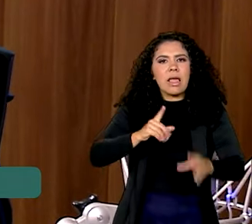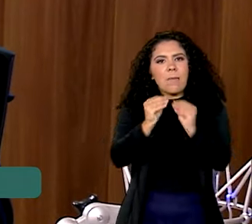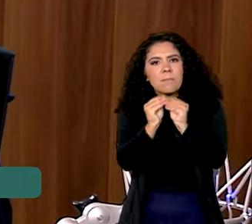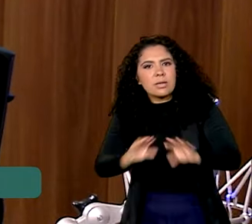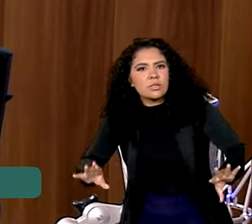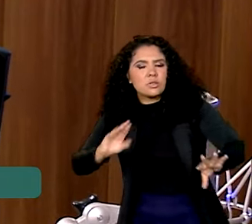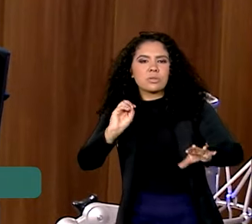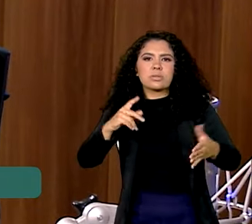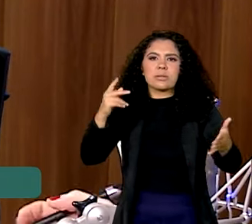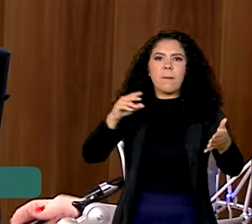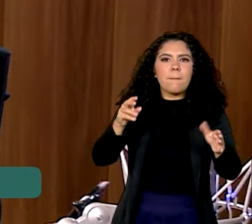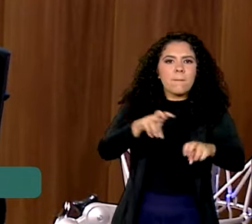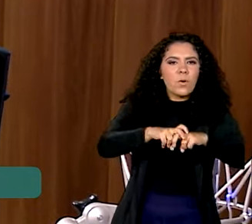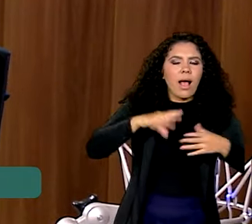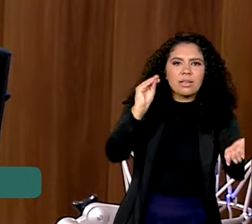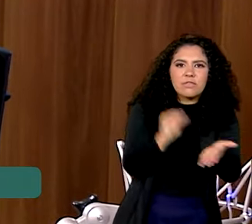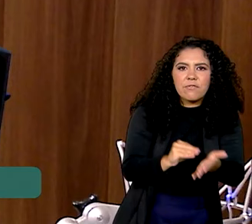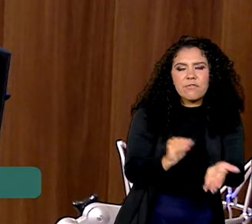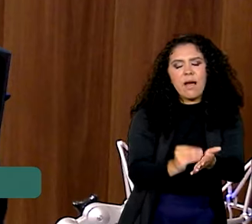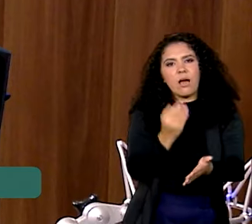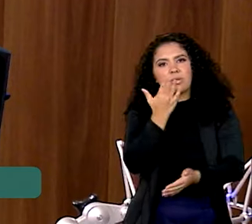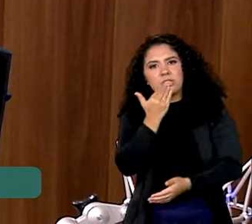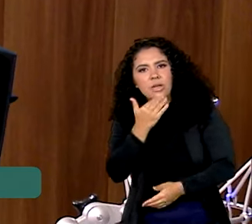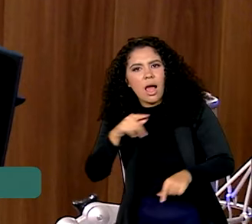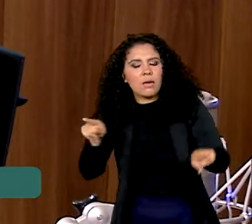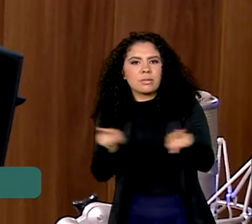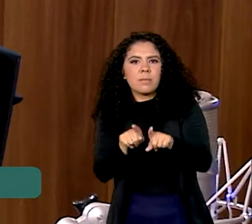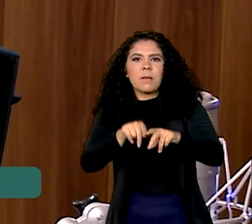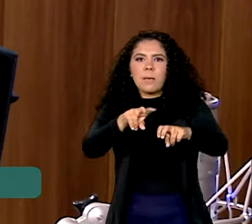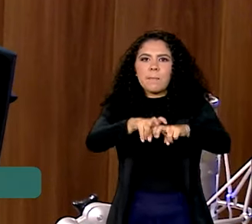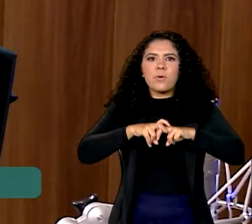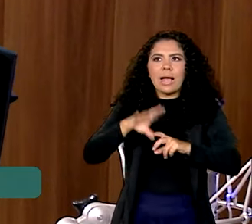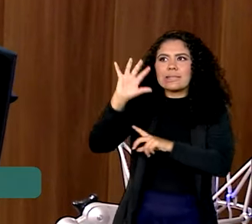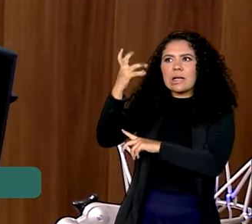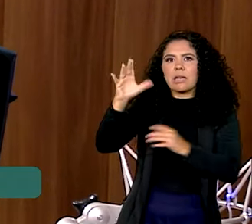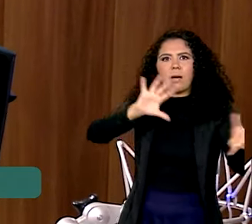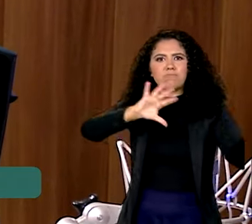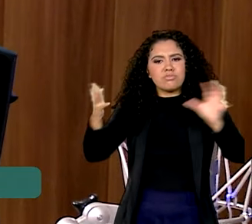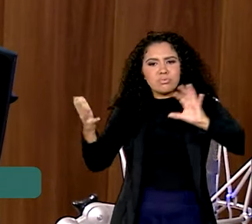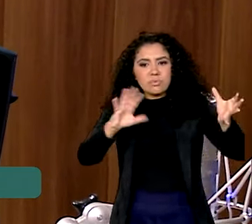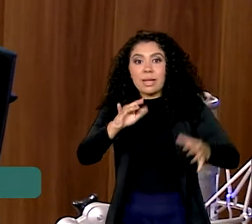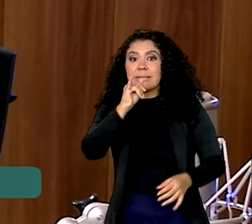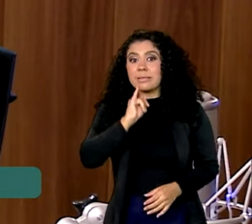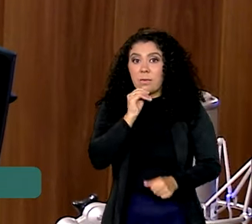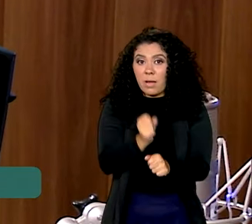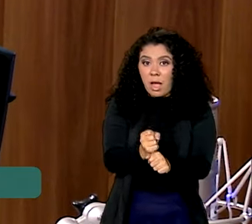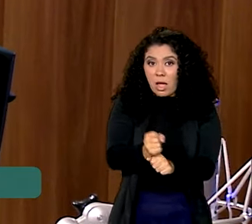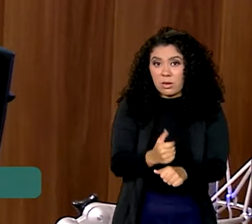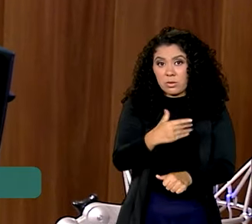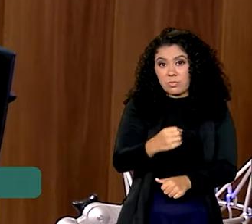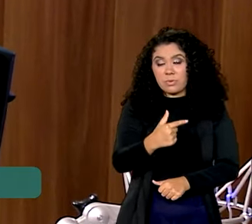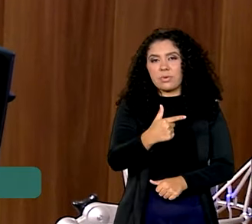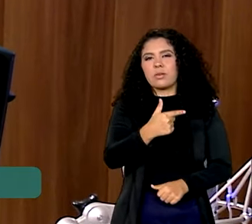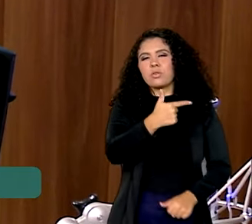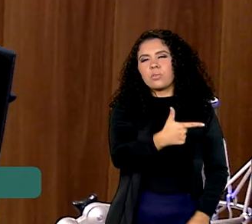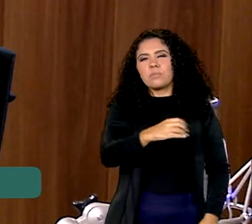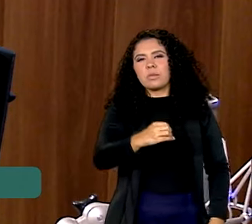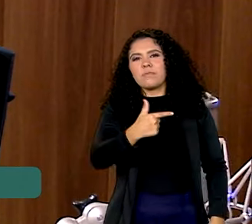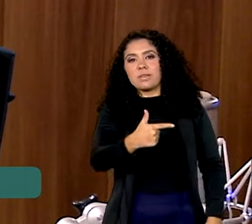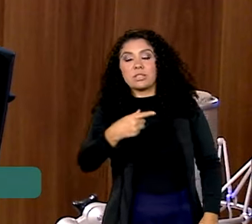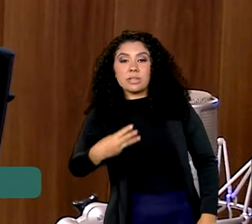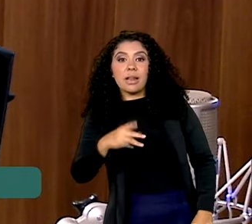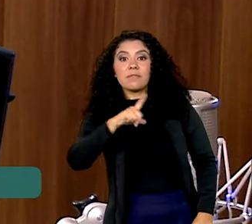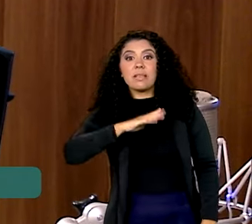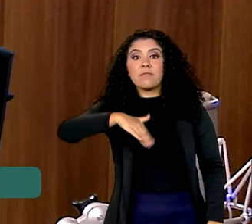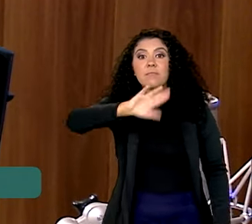ou de falta ou de excesso de água, desastre com os eventos. Você tem uma ideia, em 2023, nós tivemos mais de 2